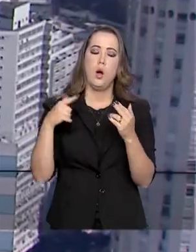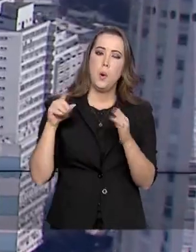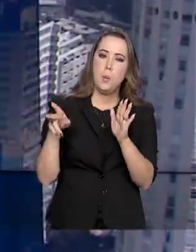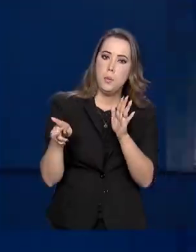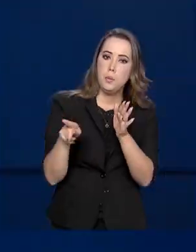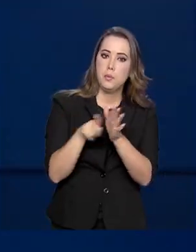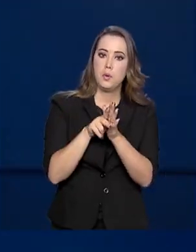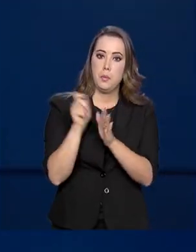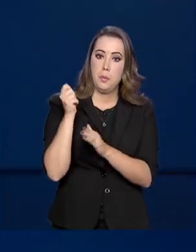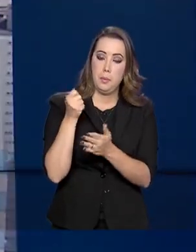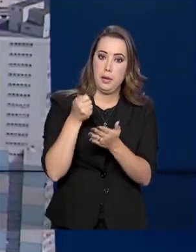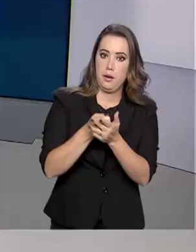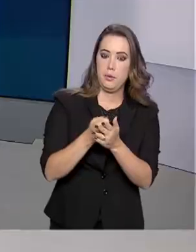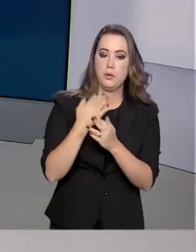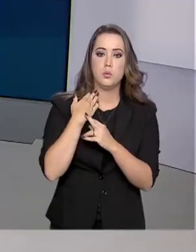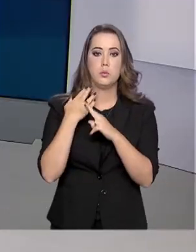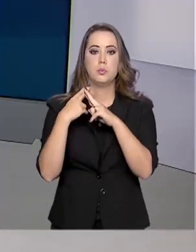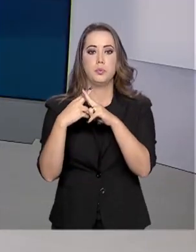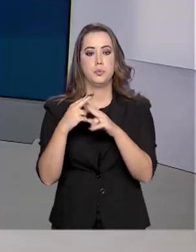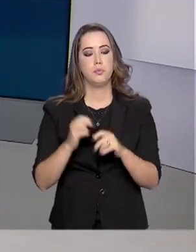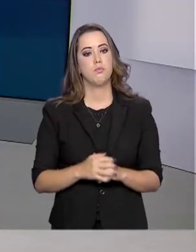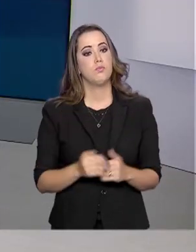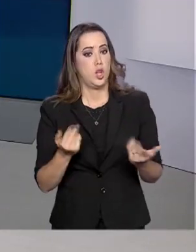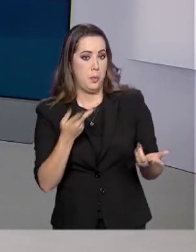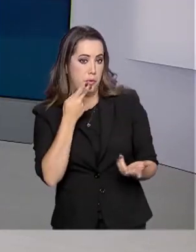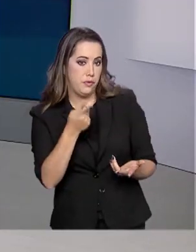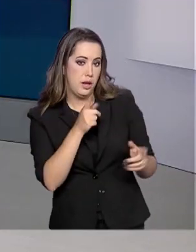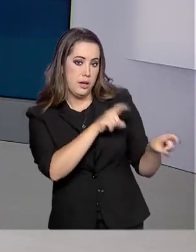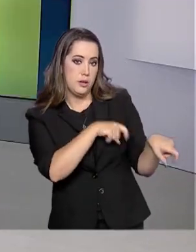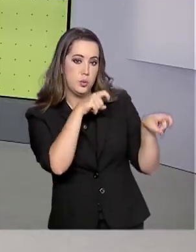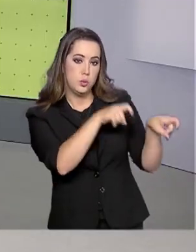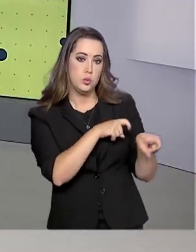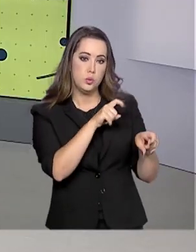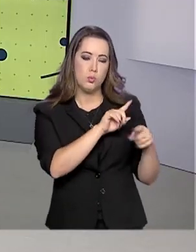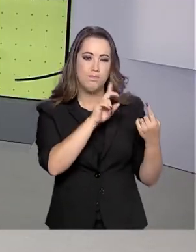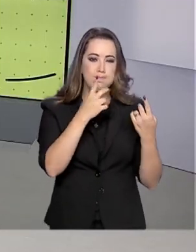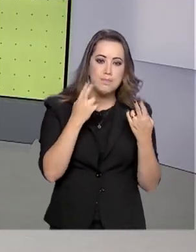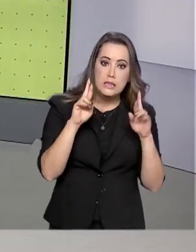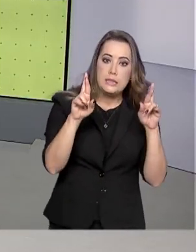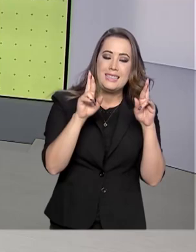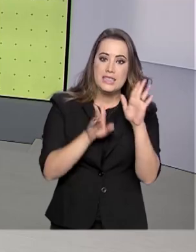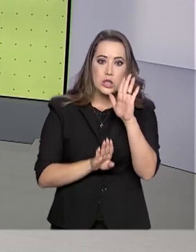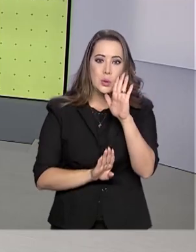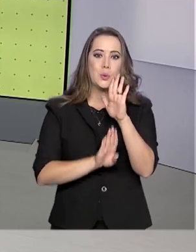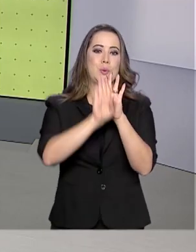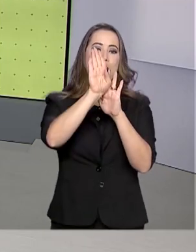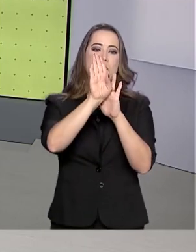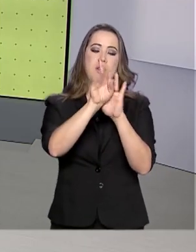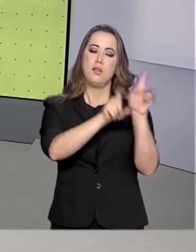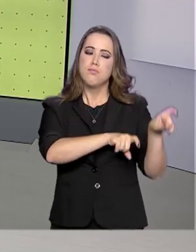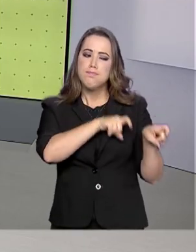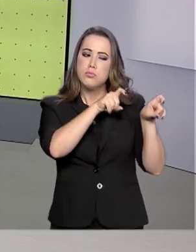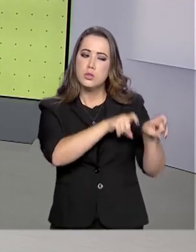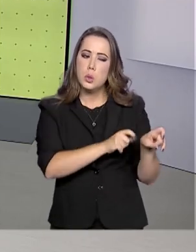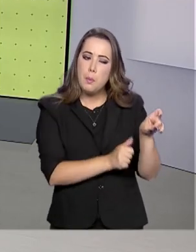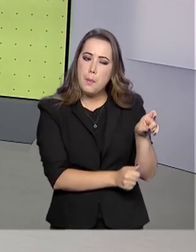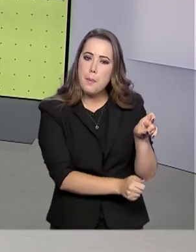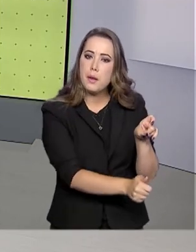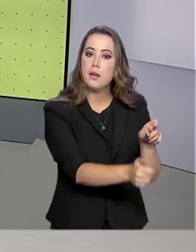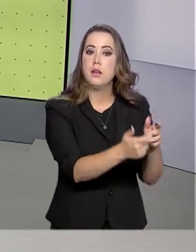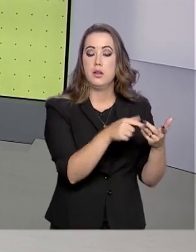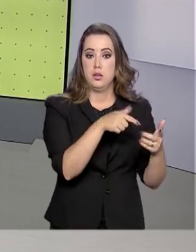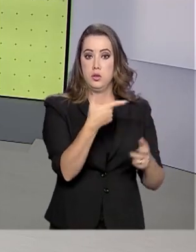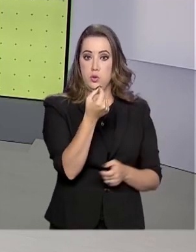sociais pagos pela Caixa. E por falar em agricultura, a previsão é de alta na safra de grãos de 2020. A